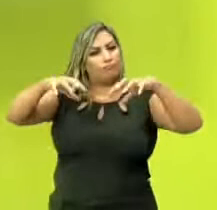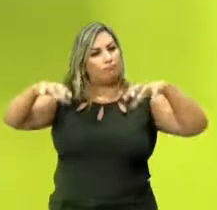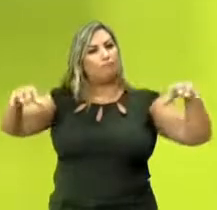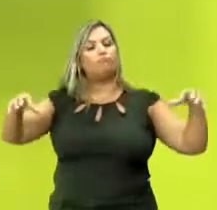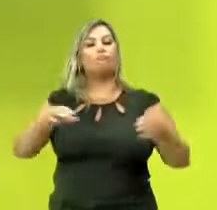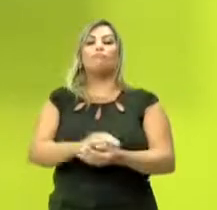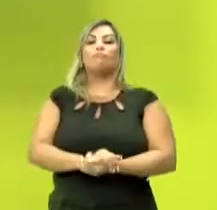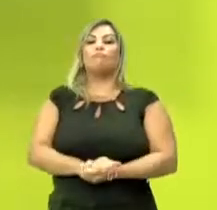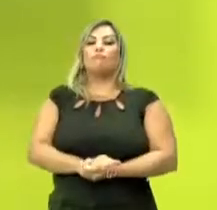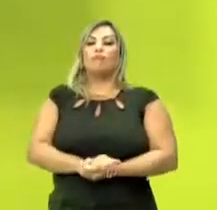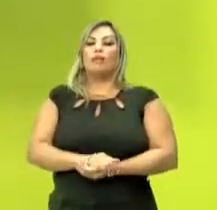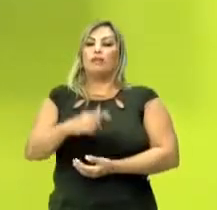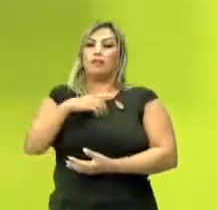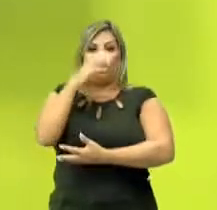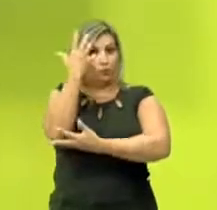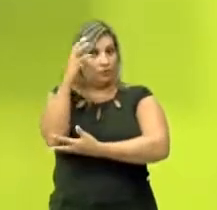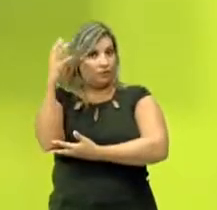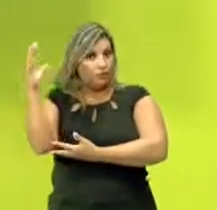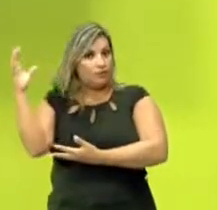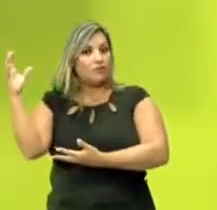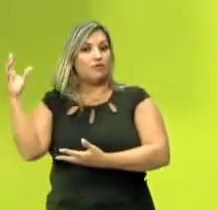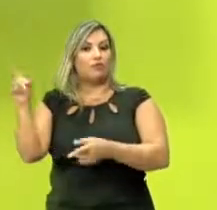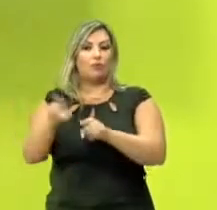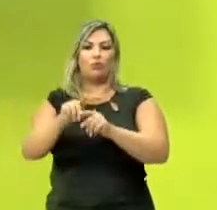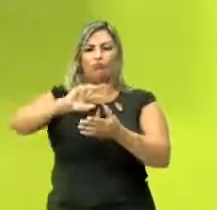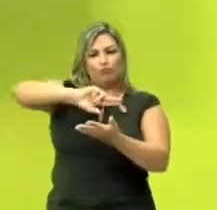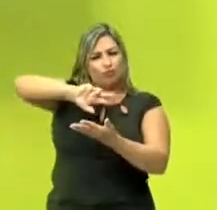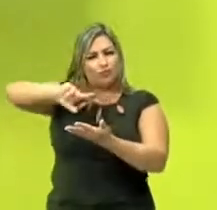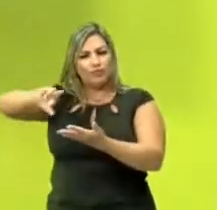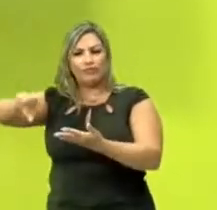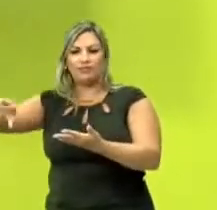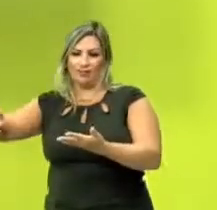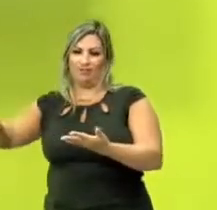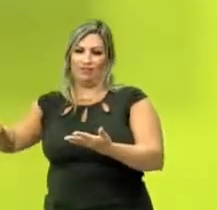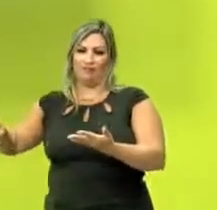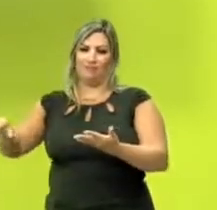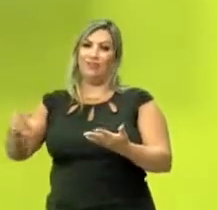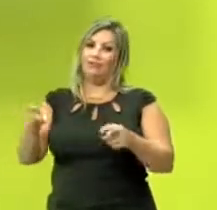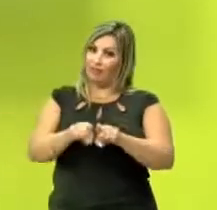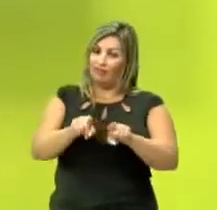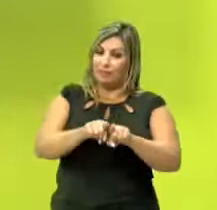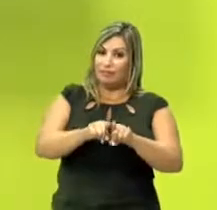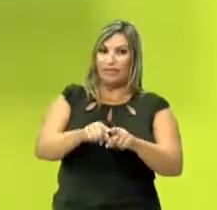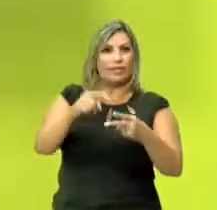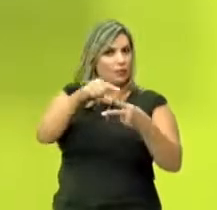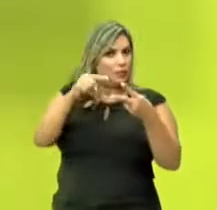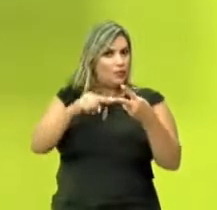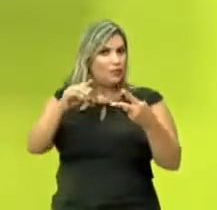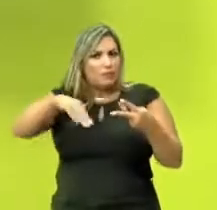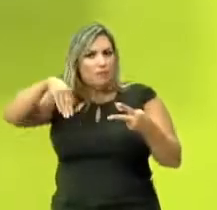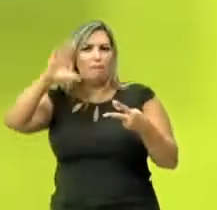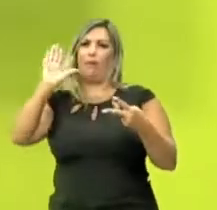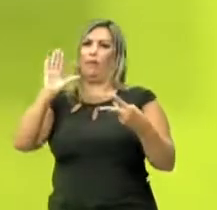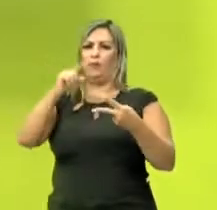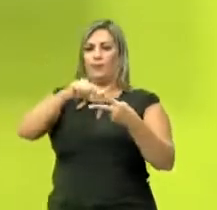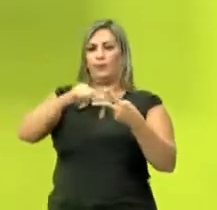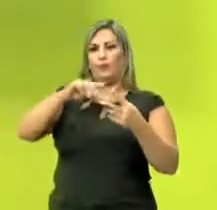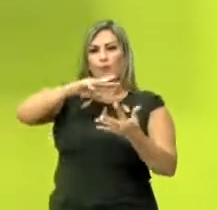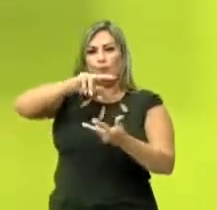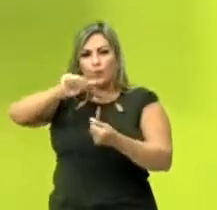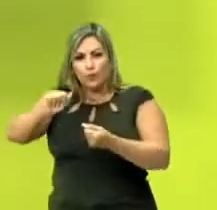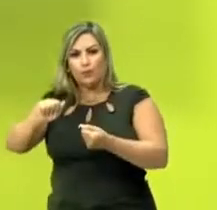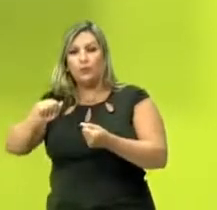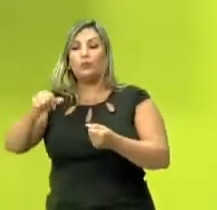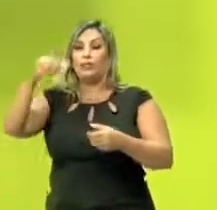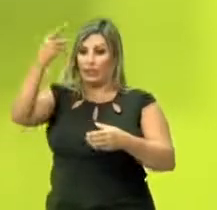justamente uma vegetação com muita biodiversidade. Inclusive, as duas maiores biodiversidades do mundo